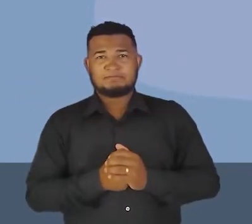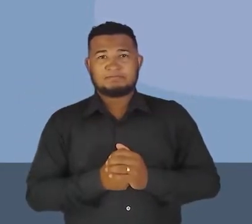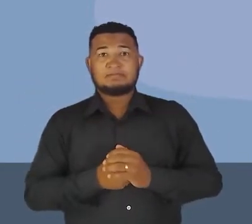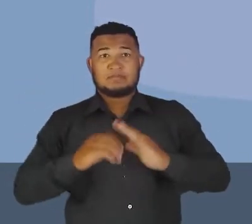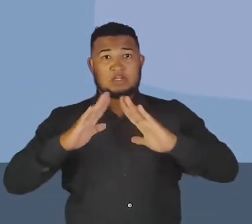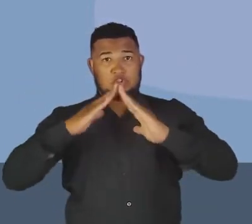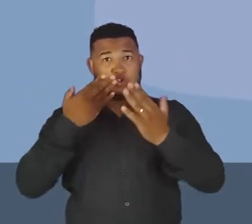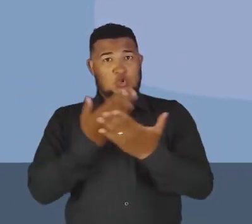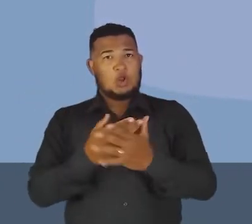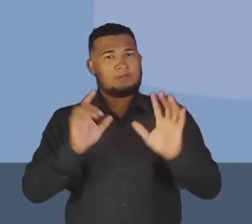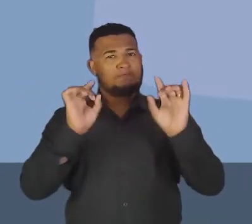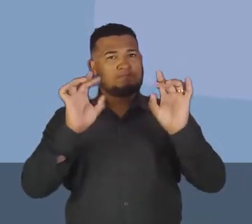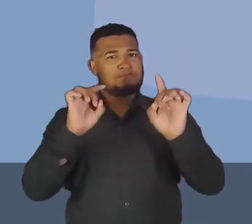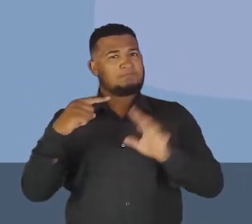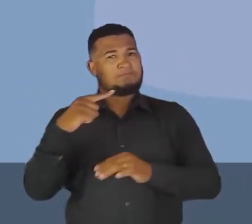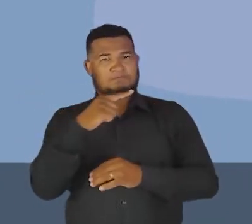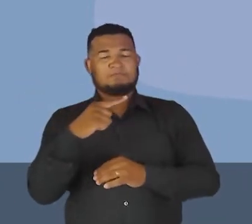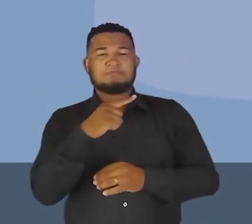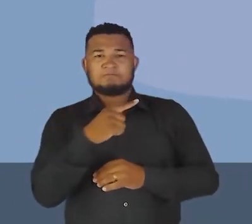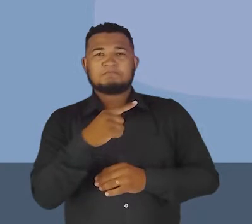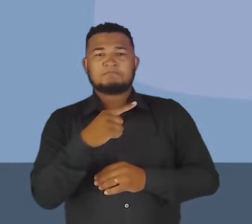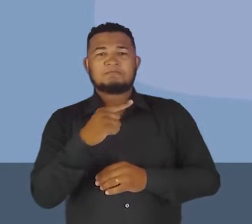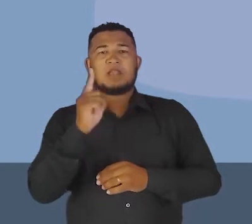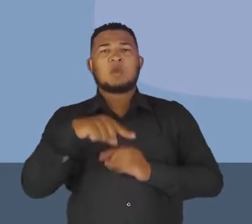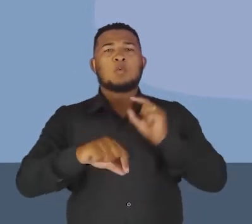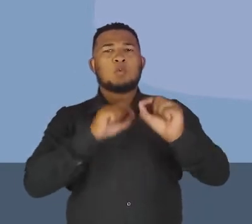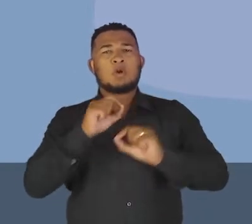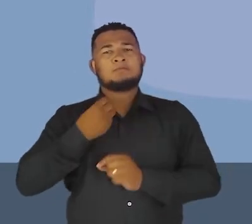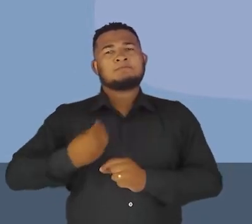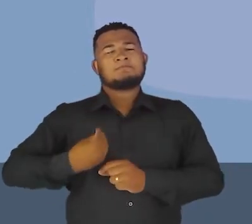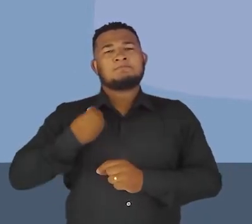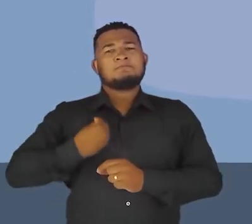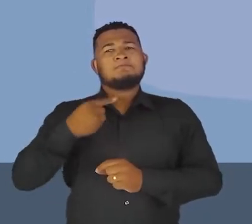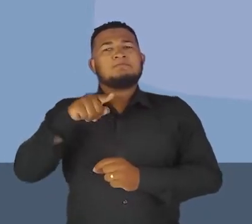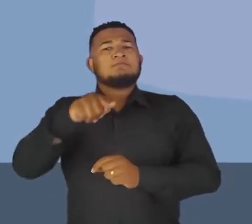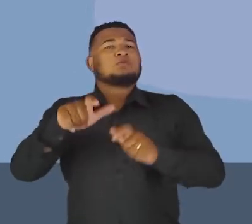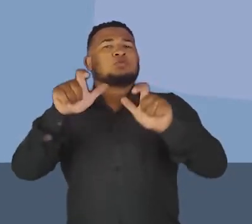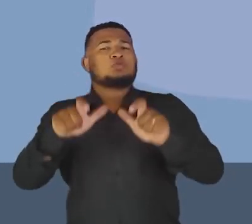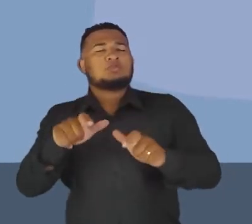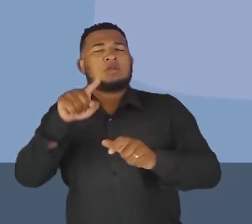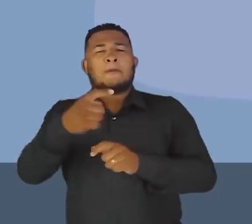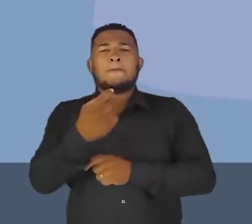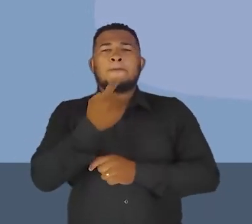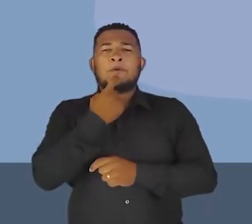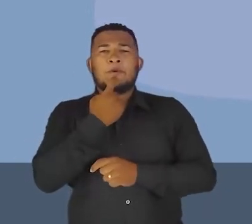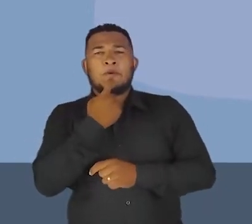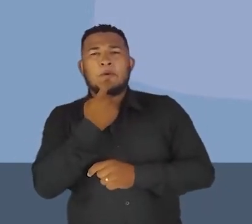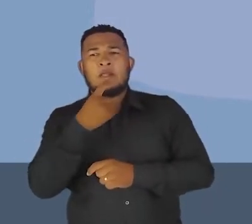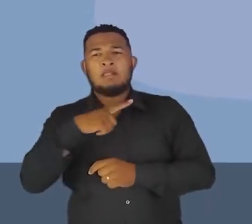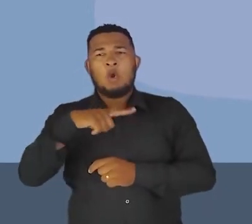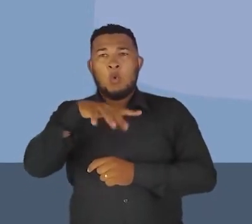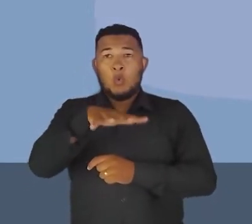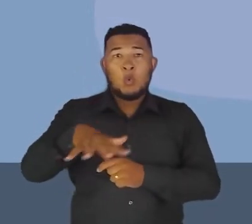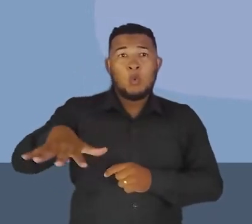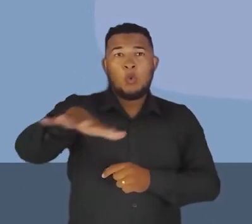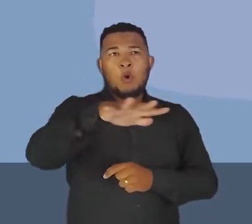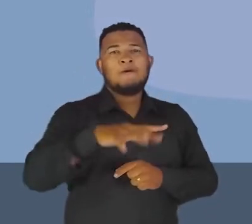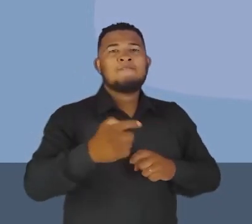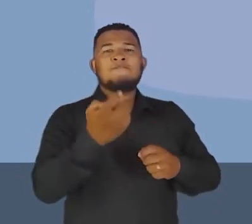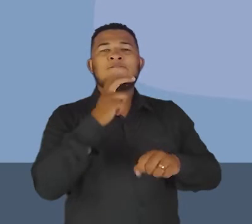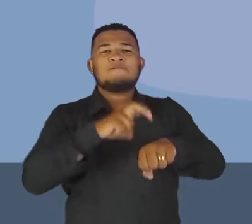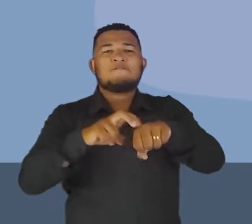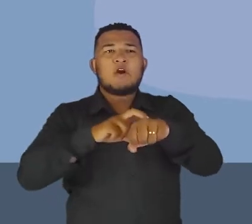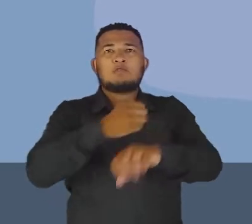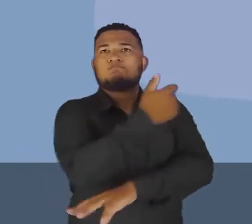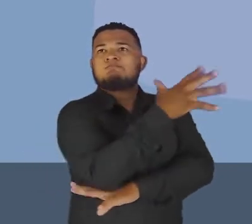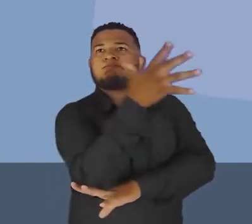Canoanã, ela fica então em meio a uma grande área verde, tá? Ela